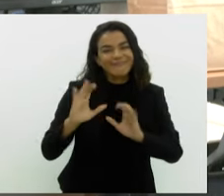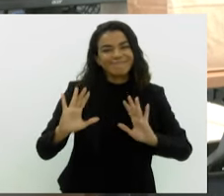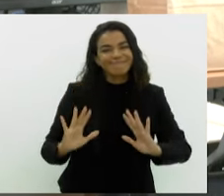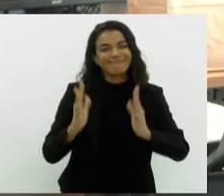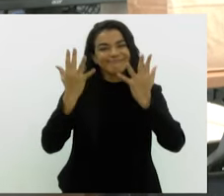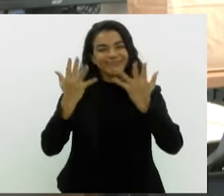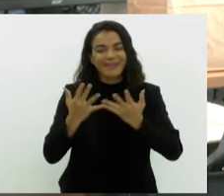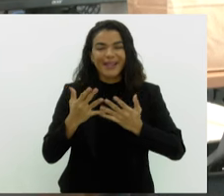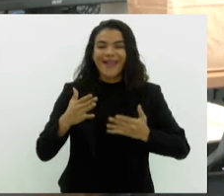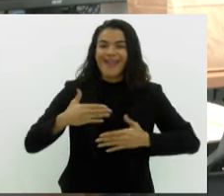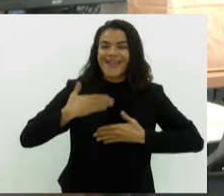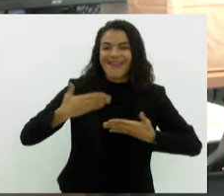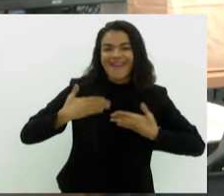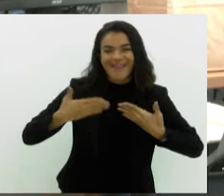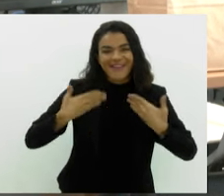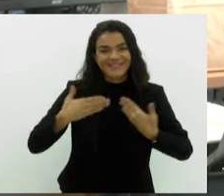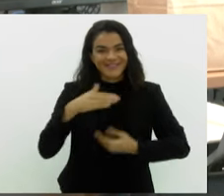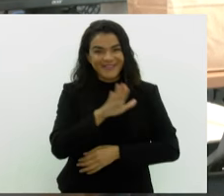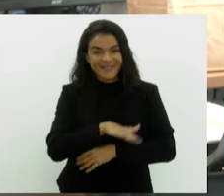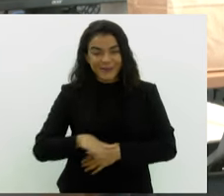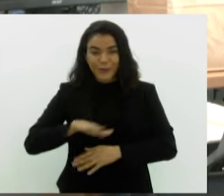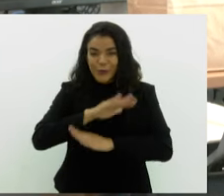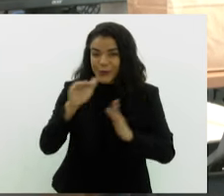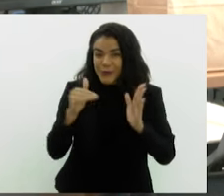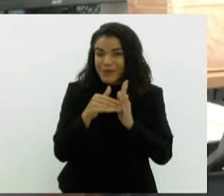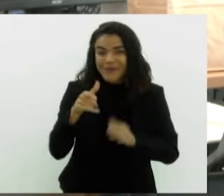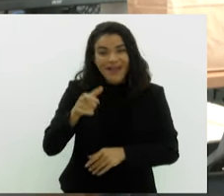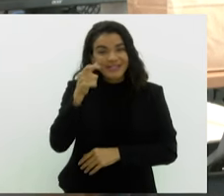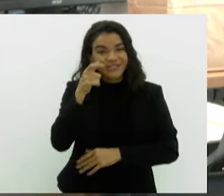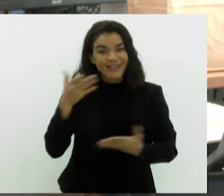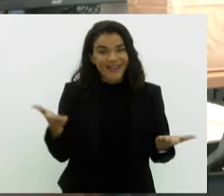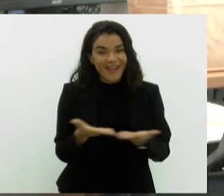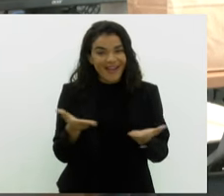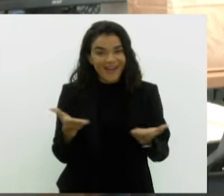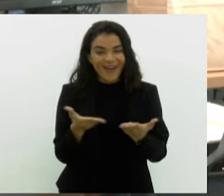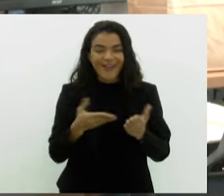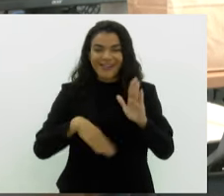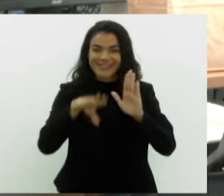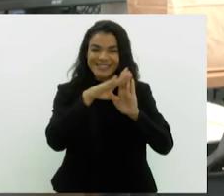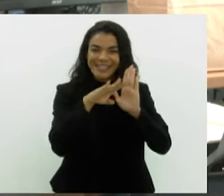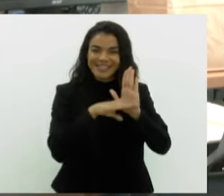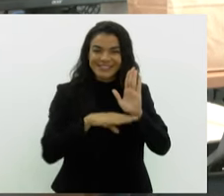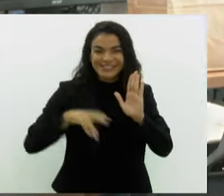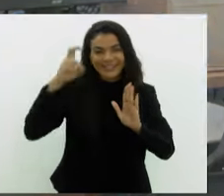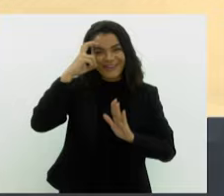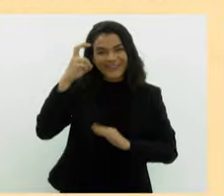exposições e recriação infantil. Tudo isso você vai assistir agora na nossa Agenda Cultural.